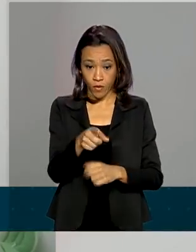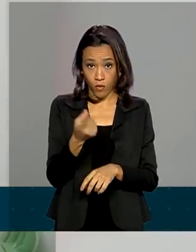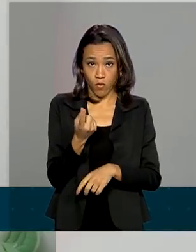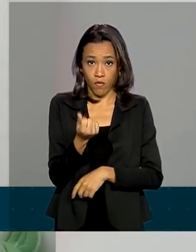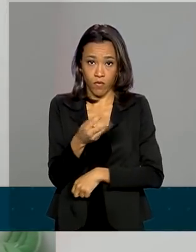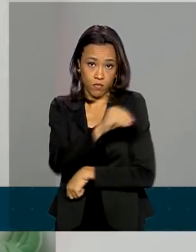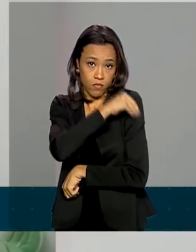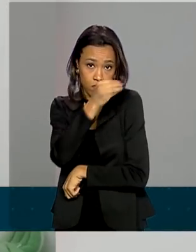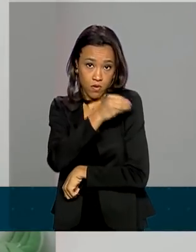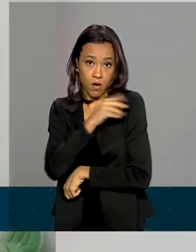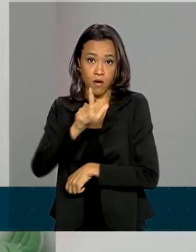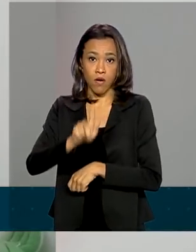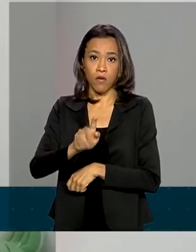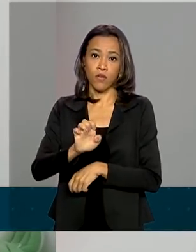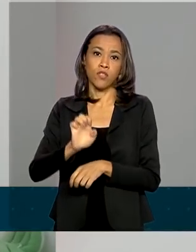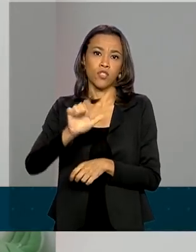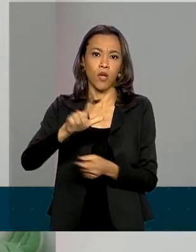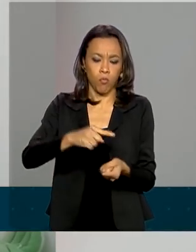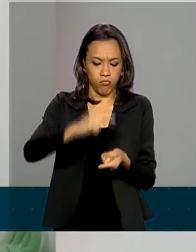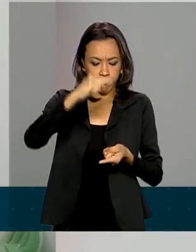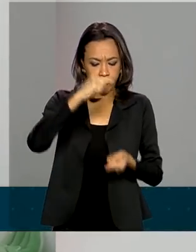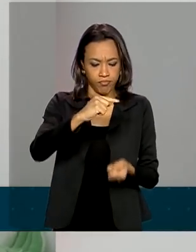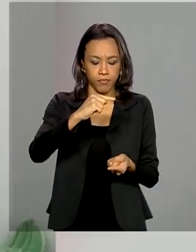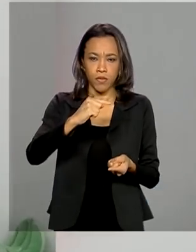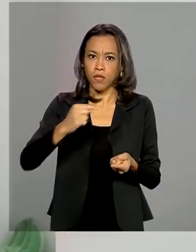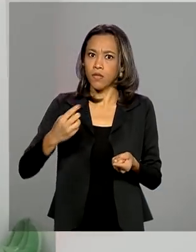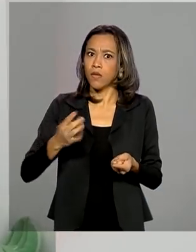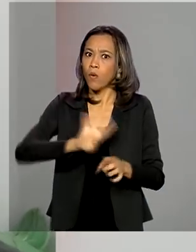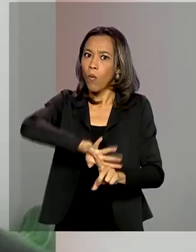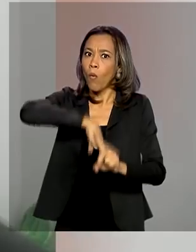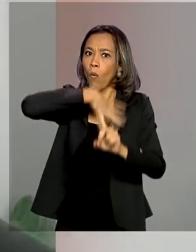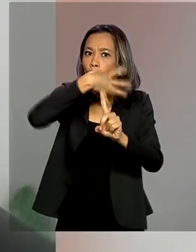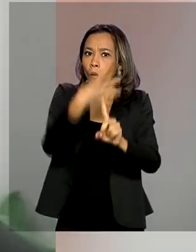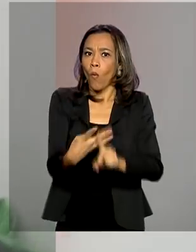subiu até quatro vezes.